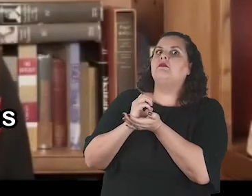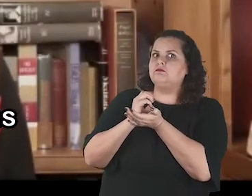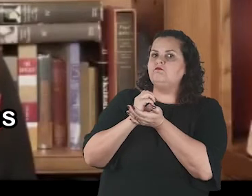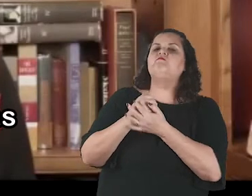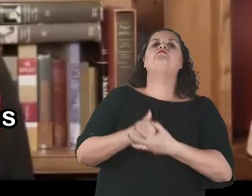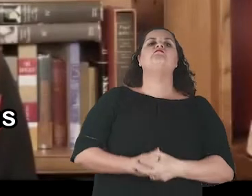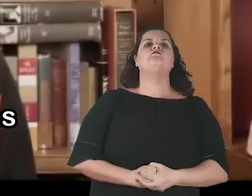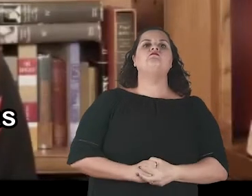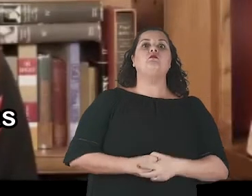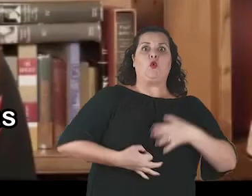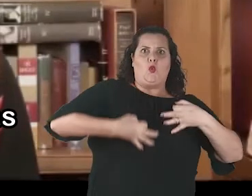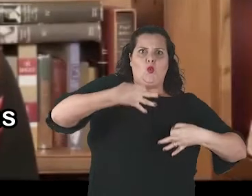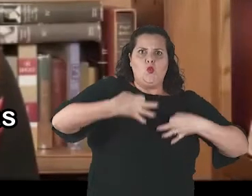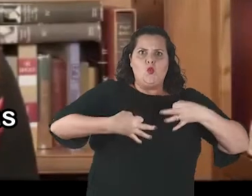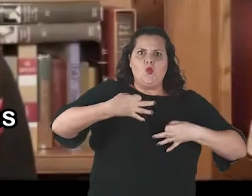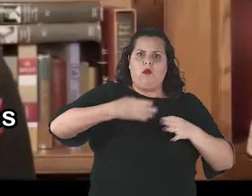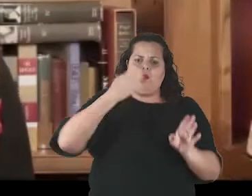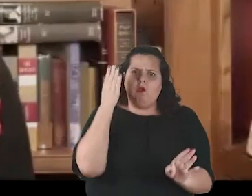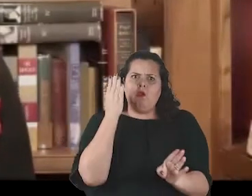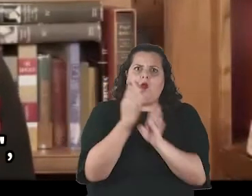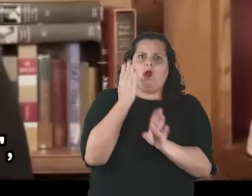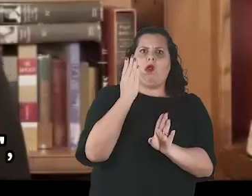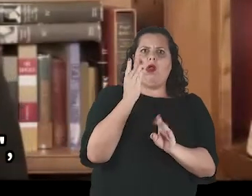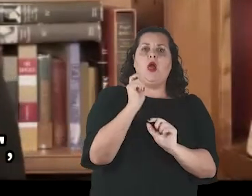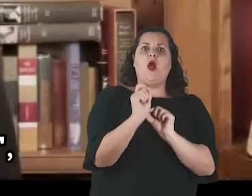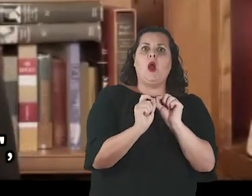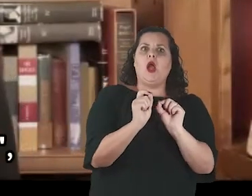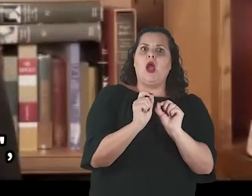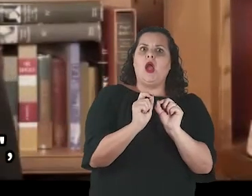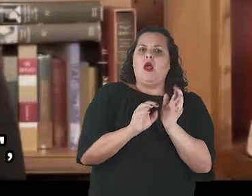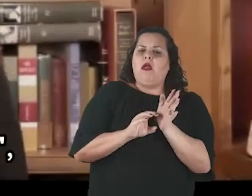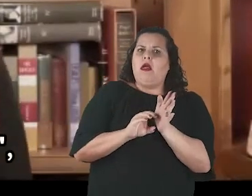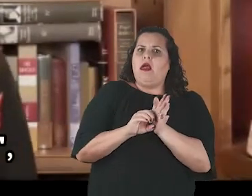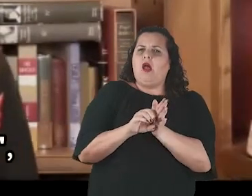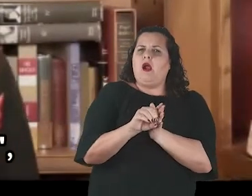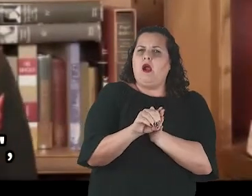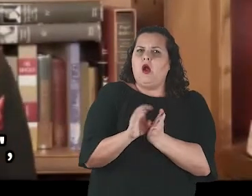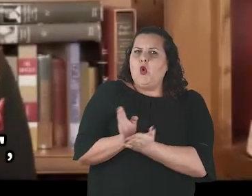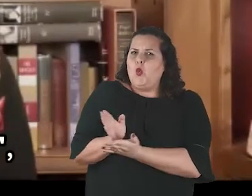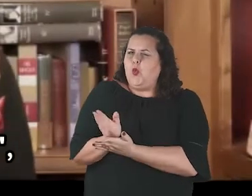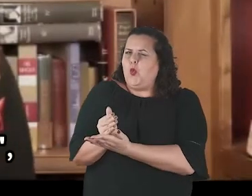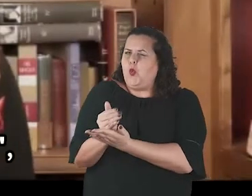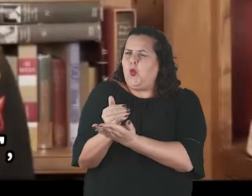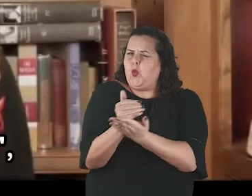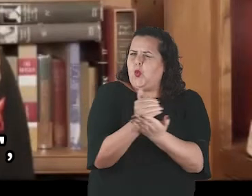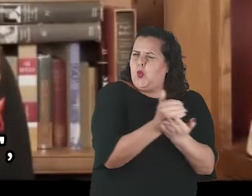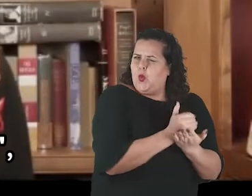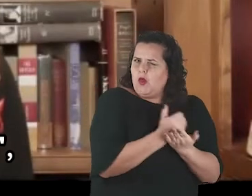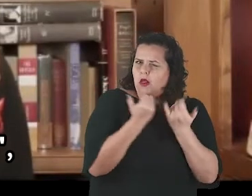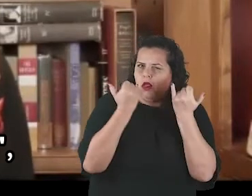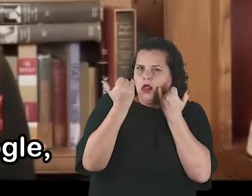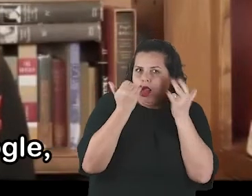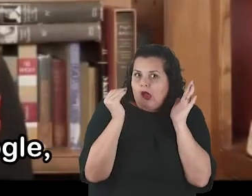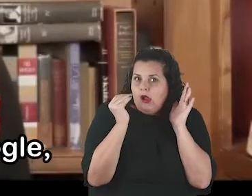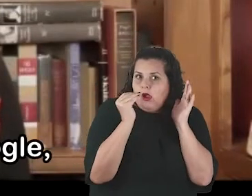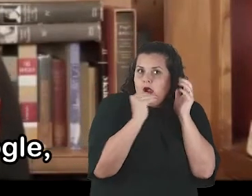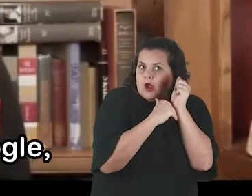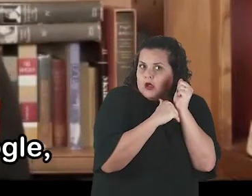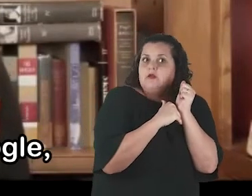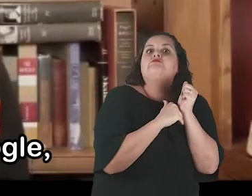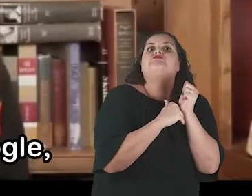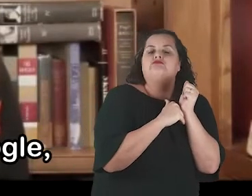descobriu que essas operações secretas de extração de dados, que eu chamo de capitalismo de vigilância,